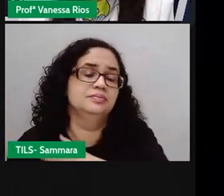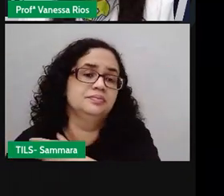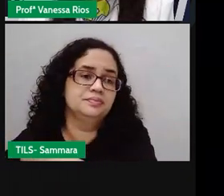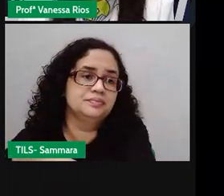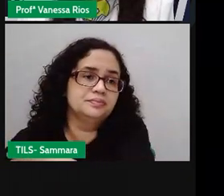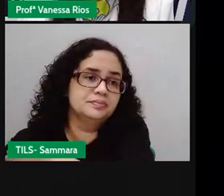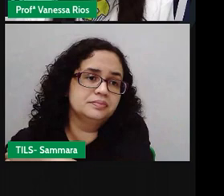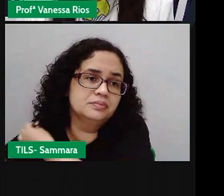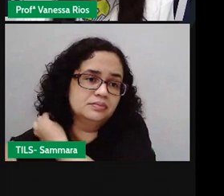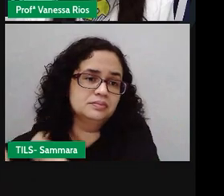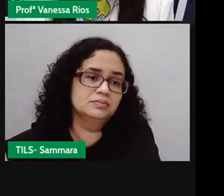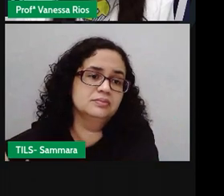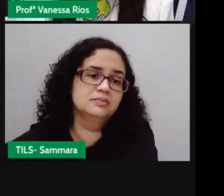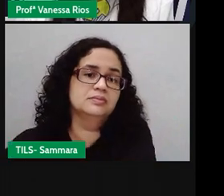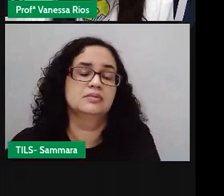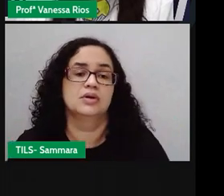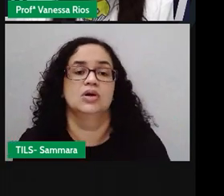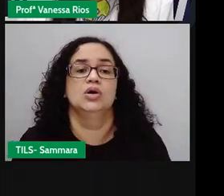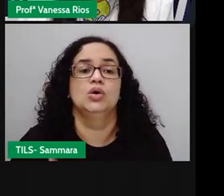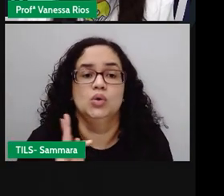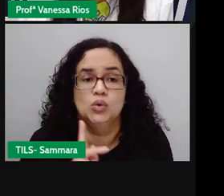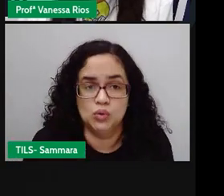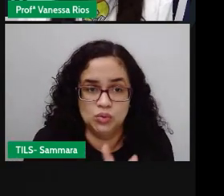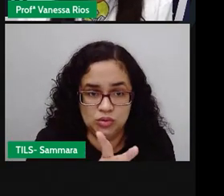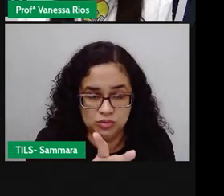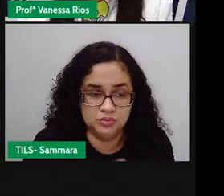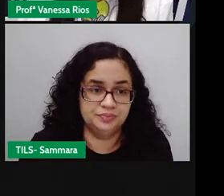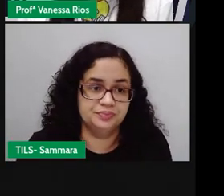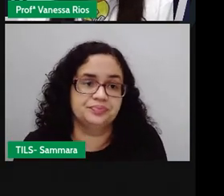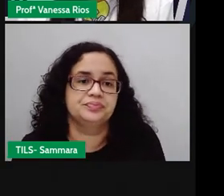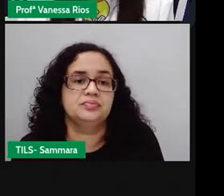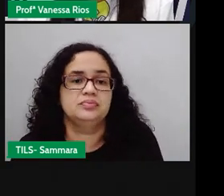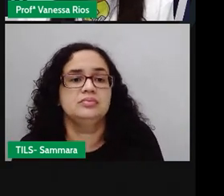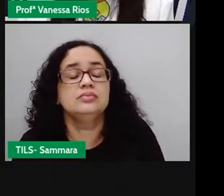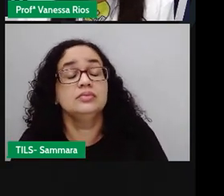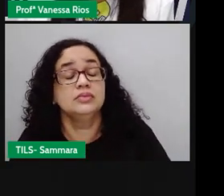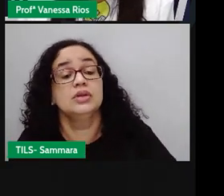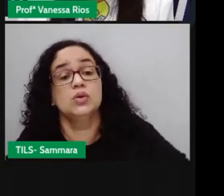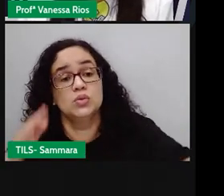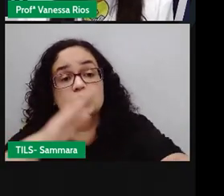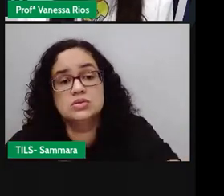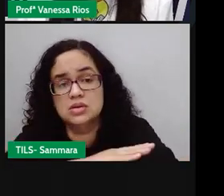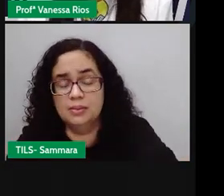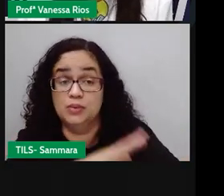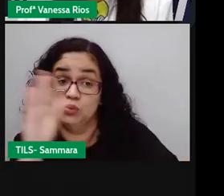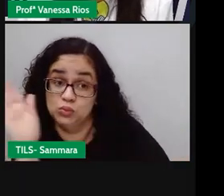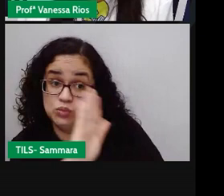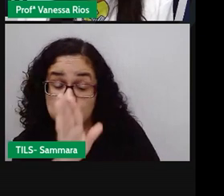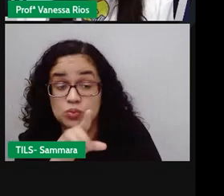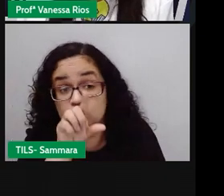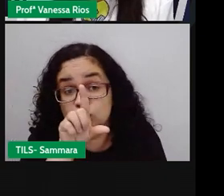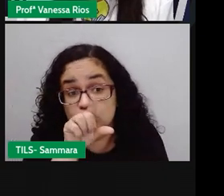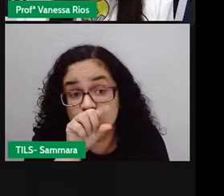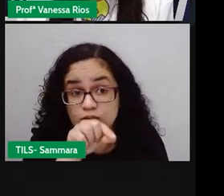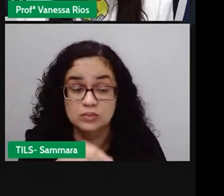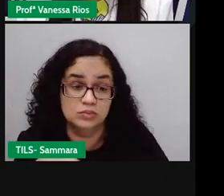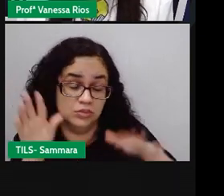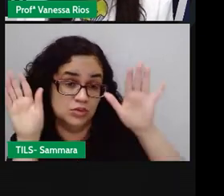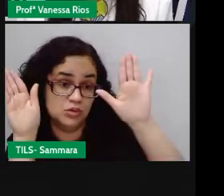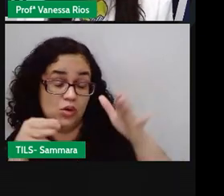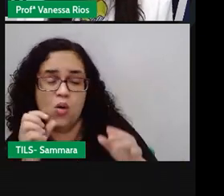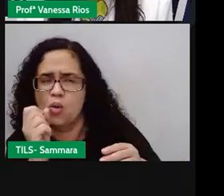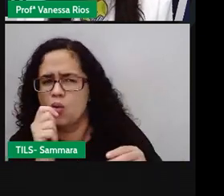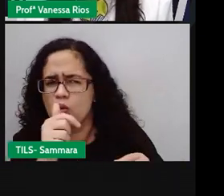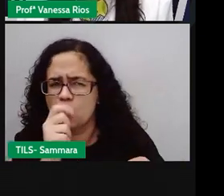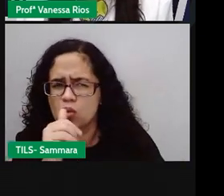o centro. Aí continuando. O sapo já se despede do urubu, ó. Já quase